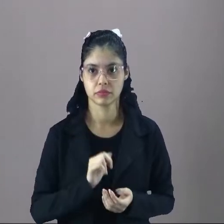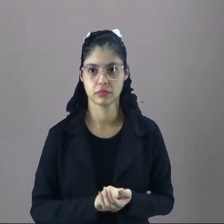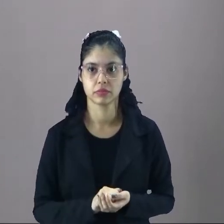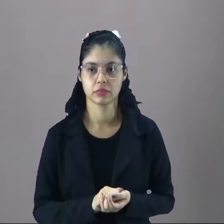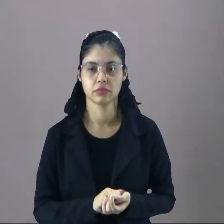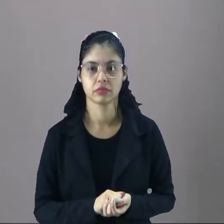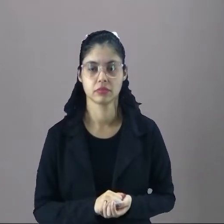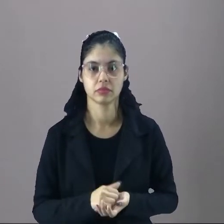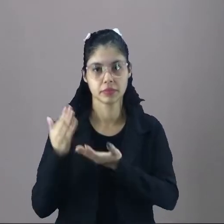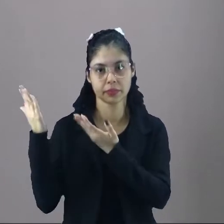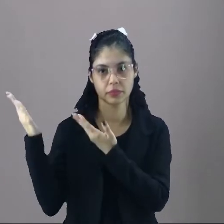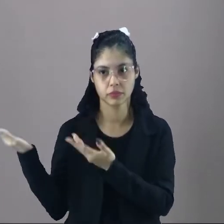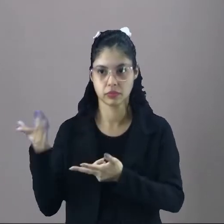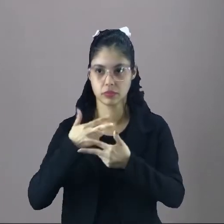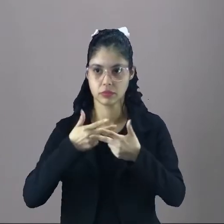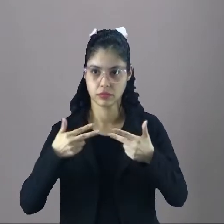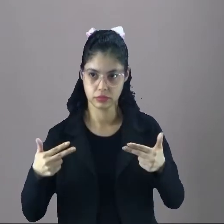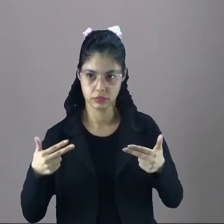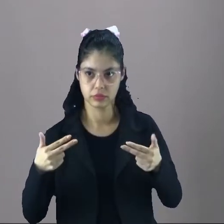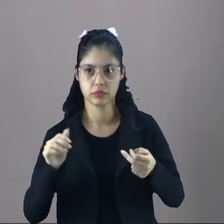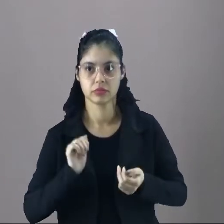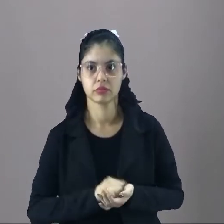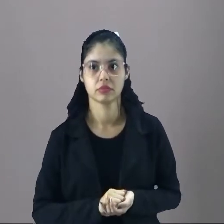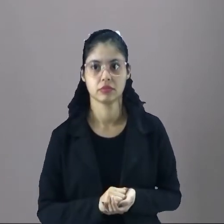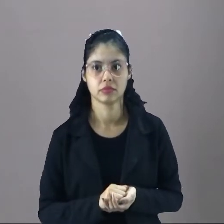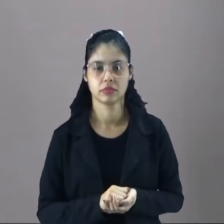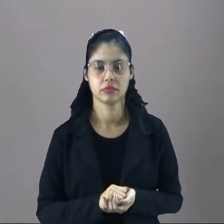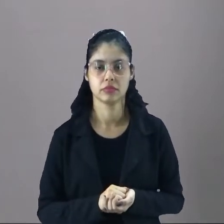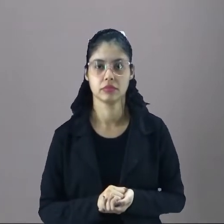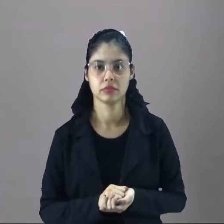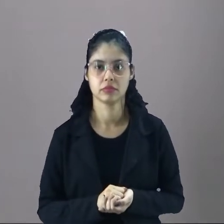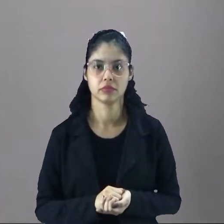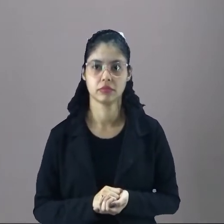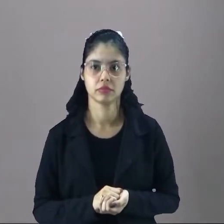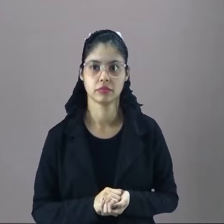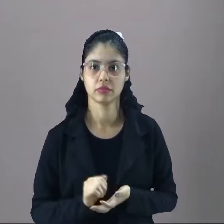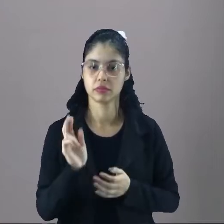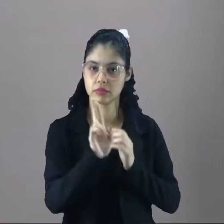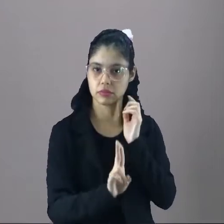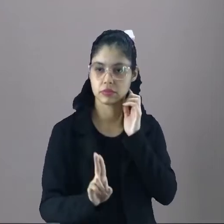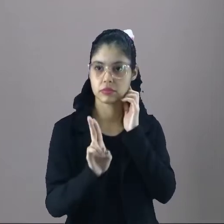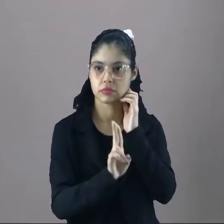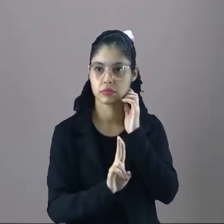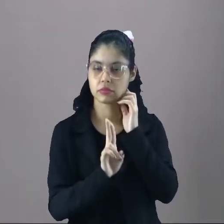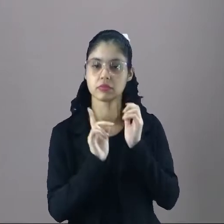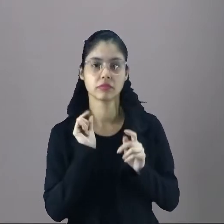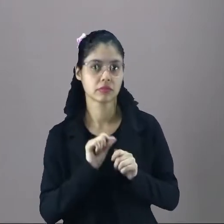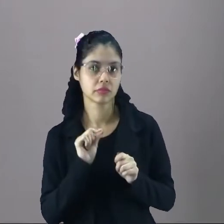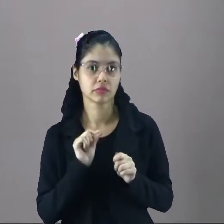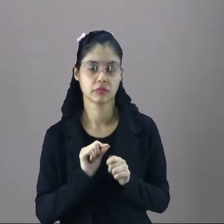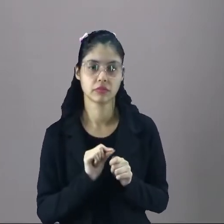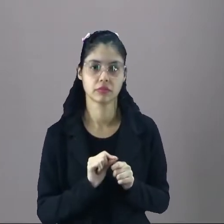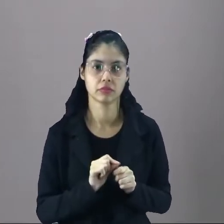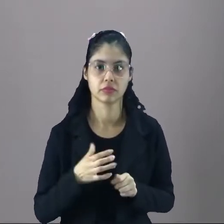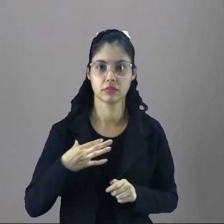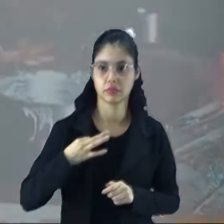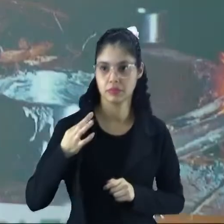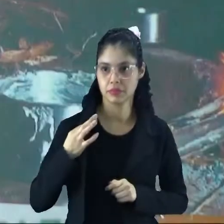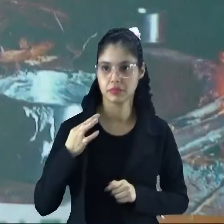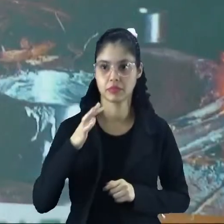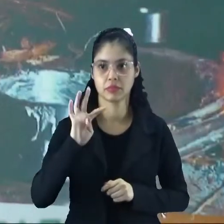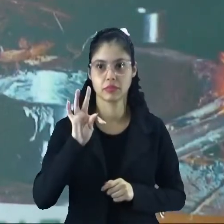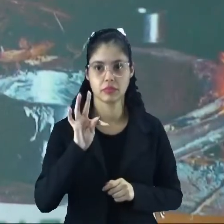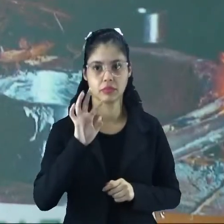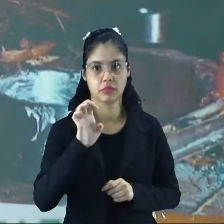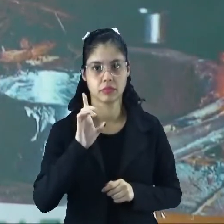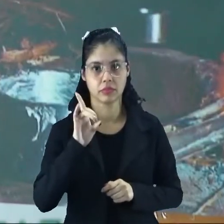TEAR é esse objeto aqui, ó, que é utilizado para fazer tecidos,